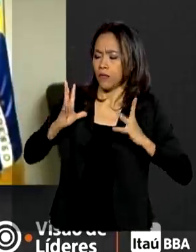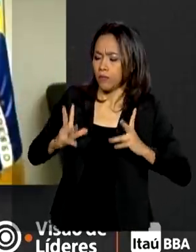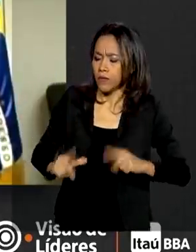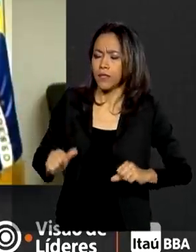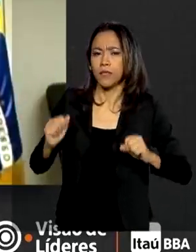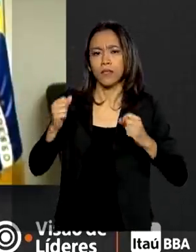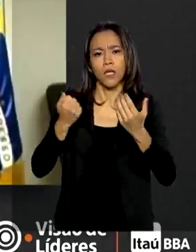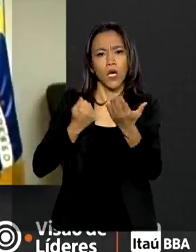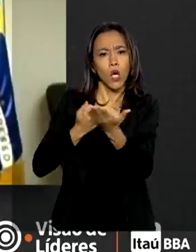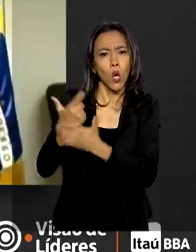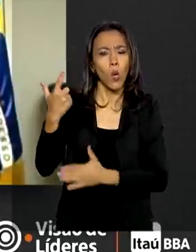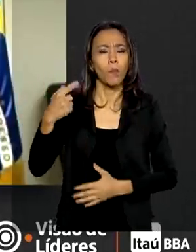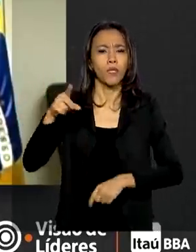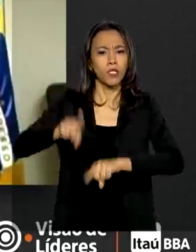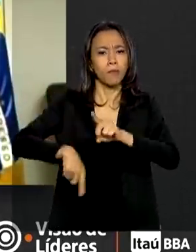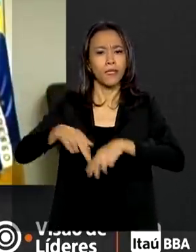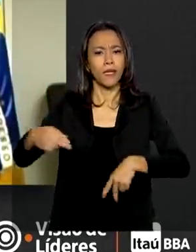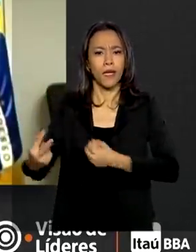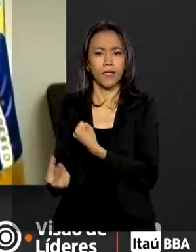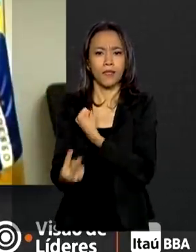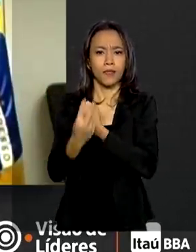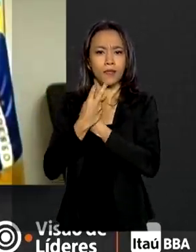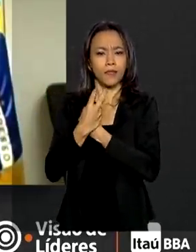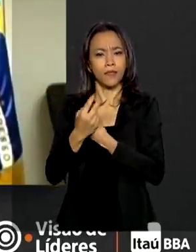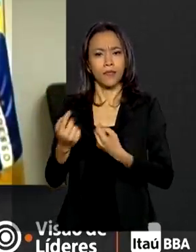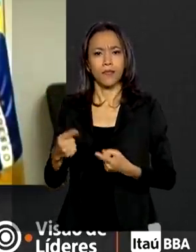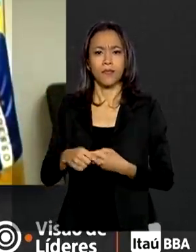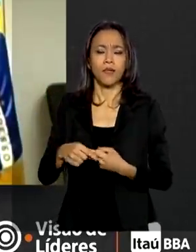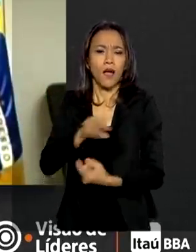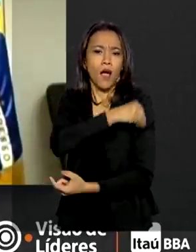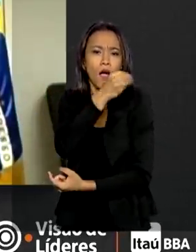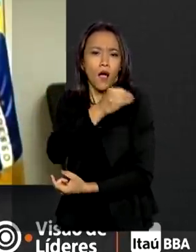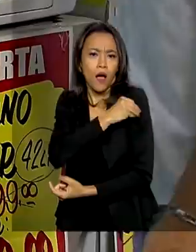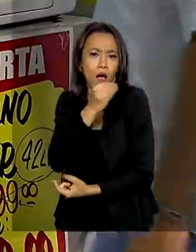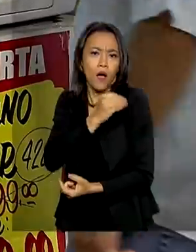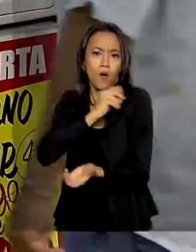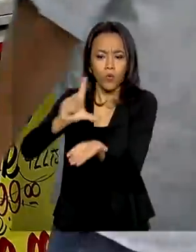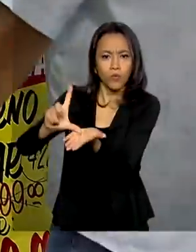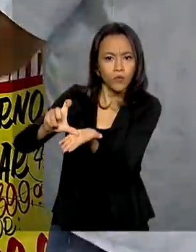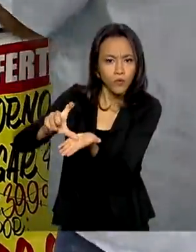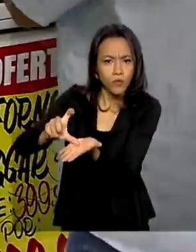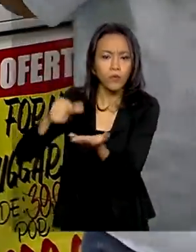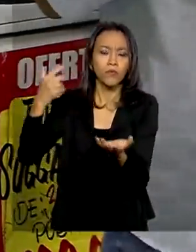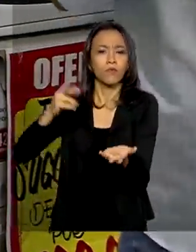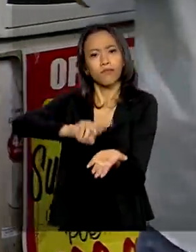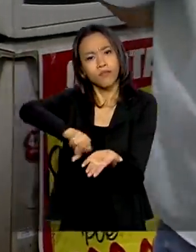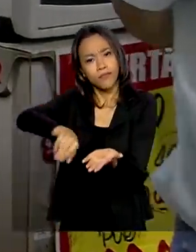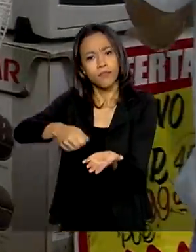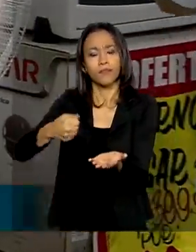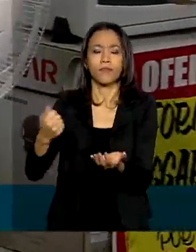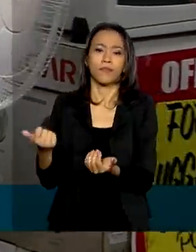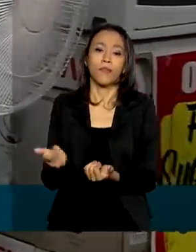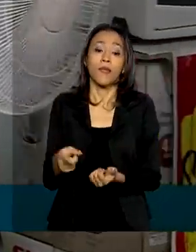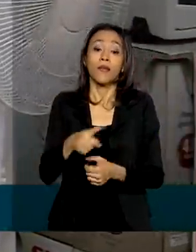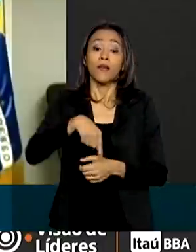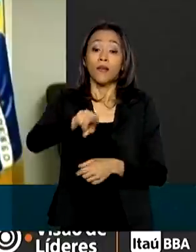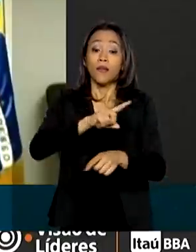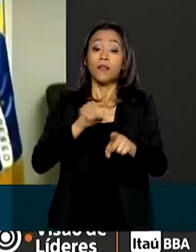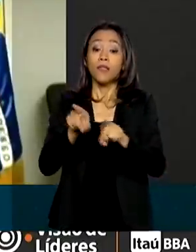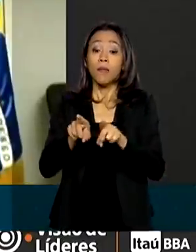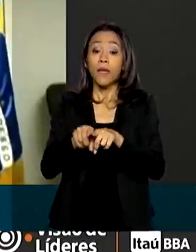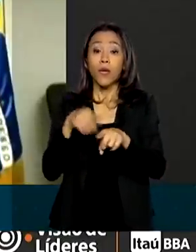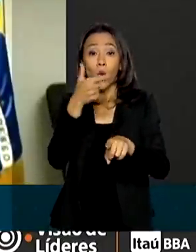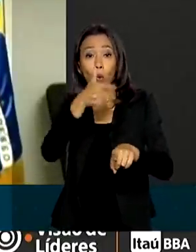compra de EPI, nós inclusive estamos comprando, álcool gel, medidas de higiene. No que se refere a direitos do consumidor,